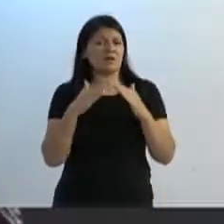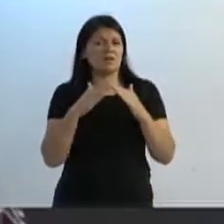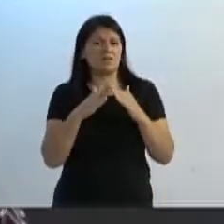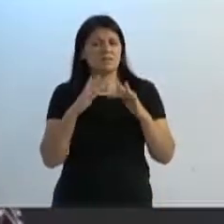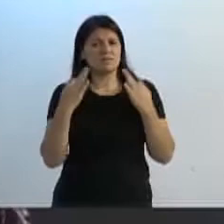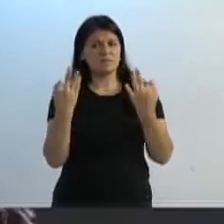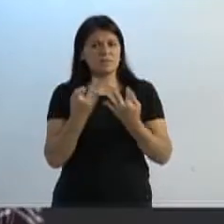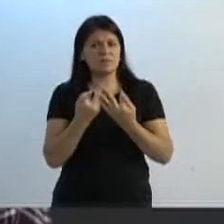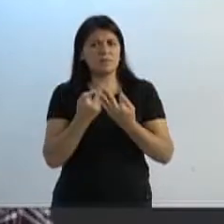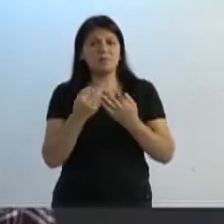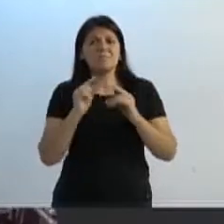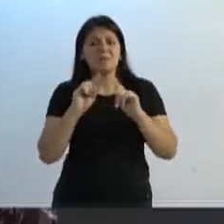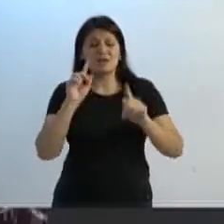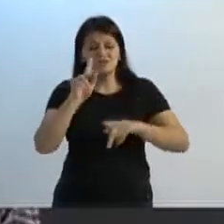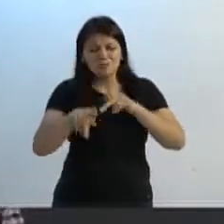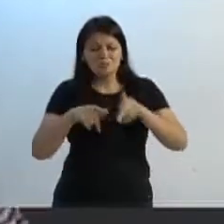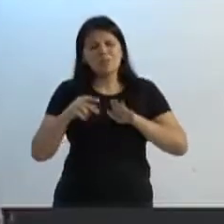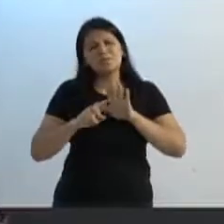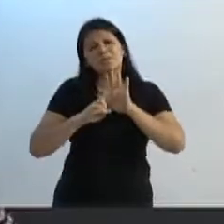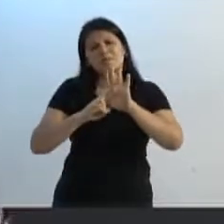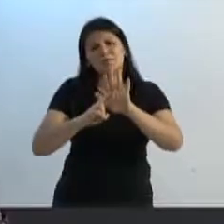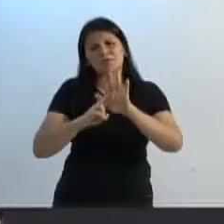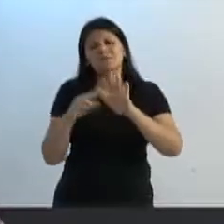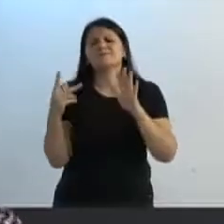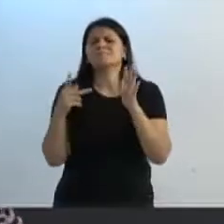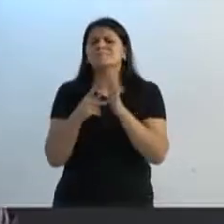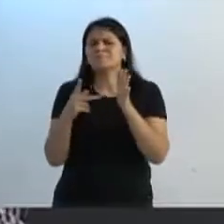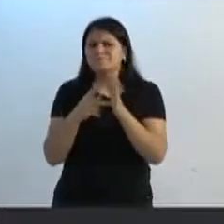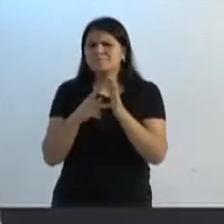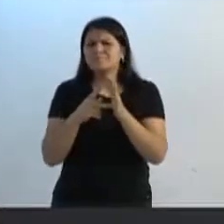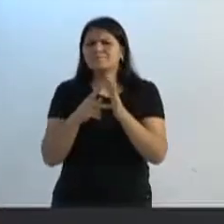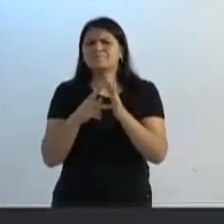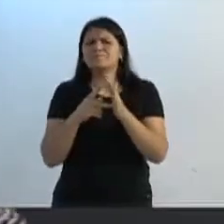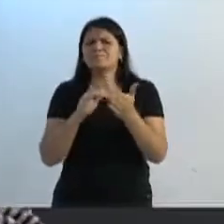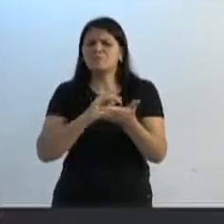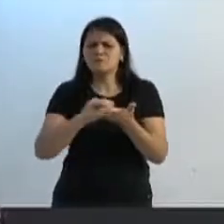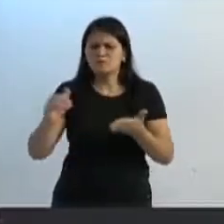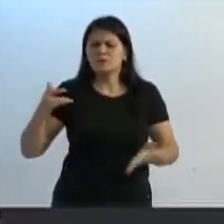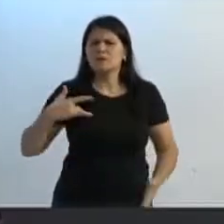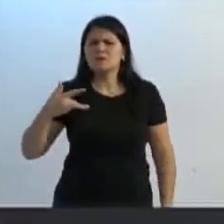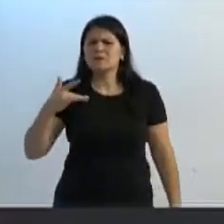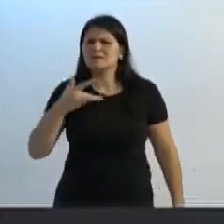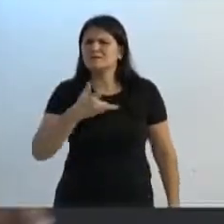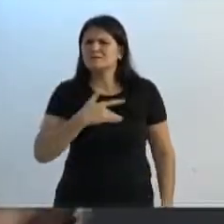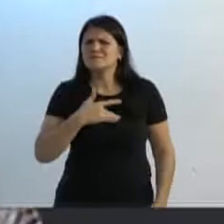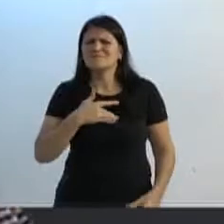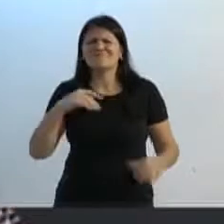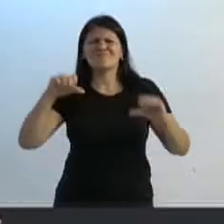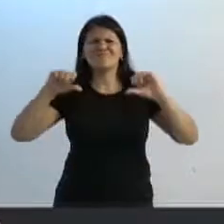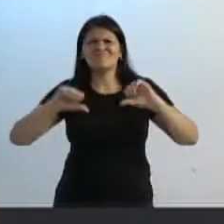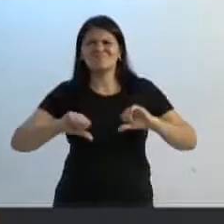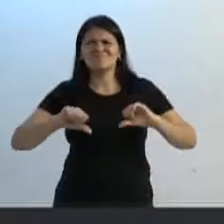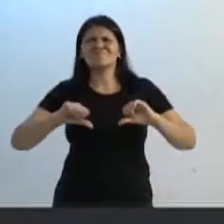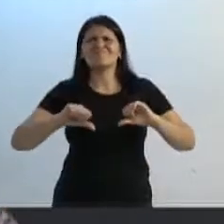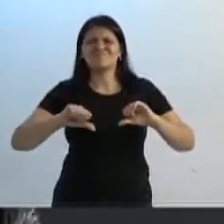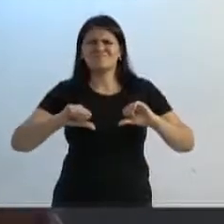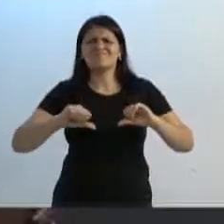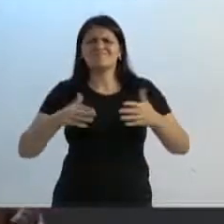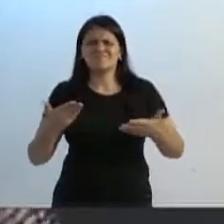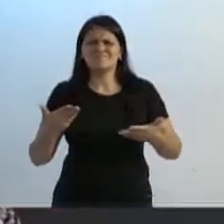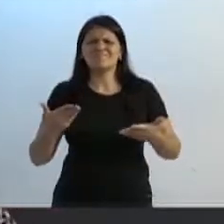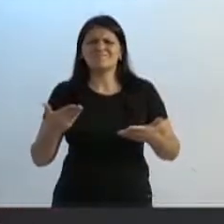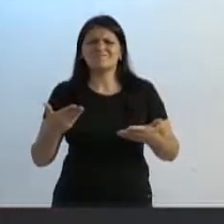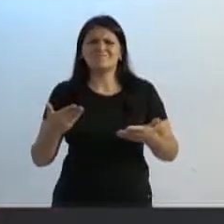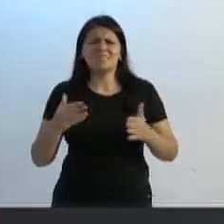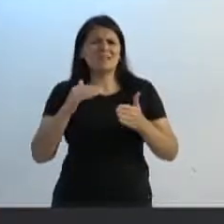família. É para o povo que a gente representa. E, realmente, o secretário Inington, o Inington da Saúde, realmente deixa a desejar, na minha opinião. É um dos secretários que